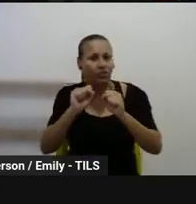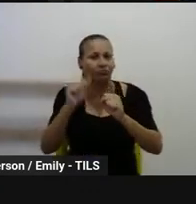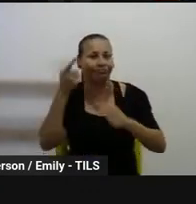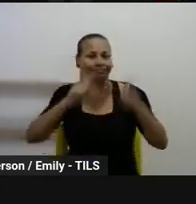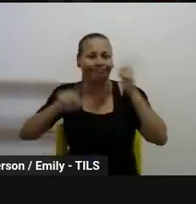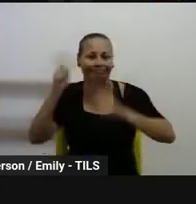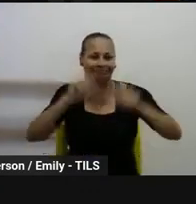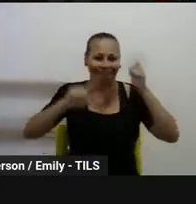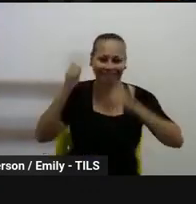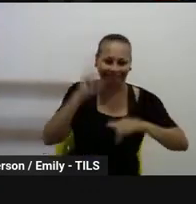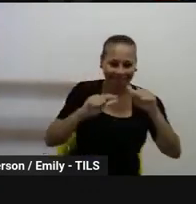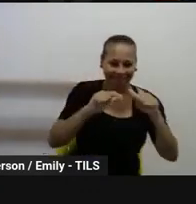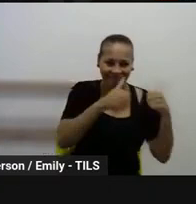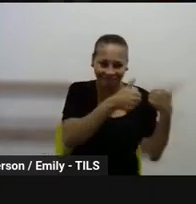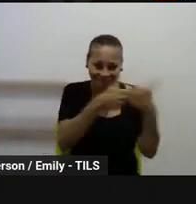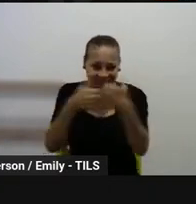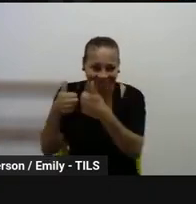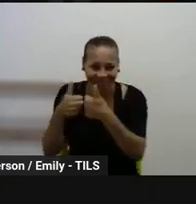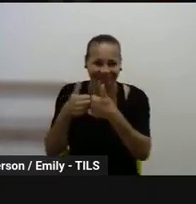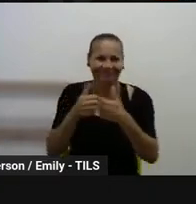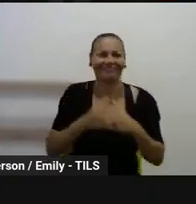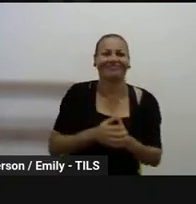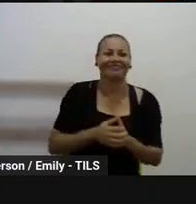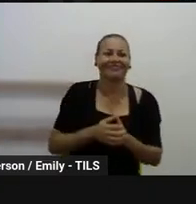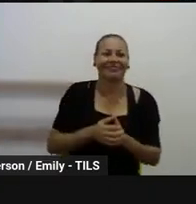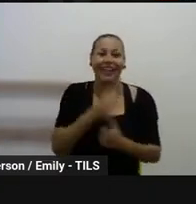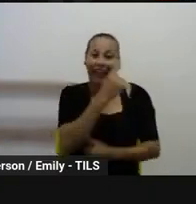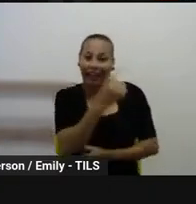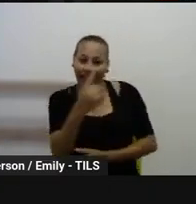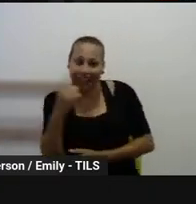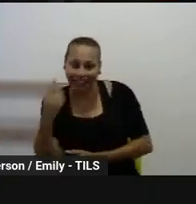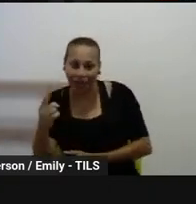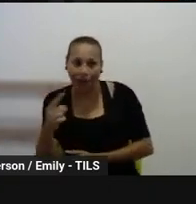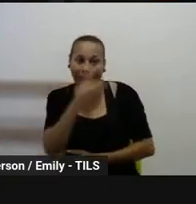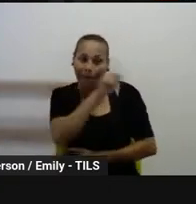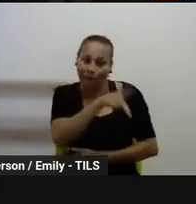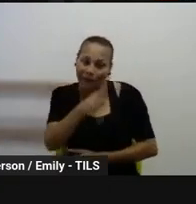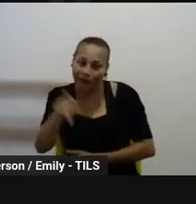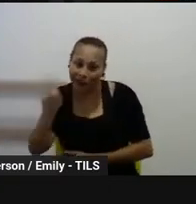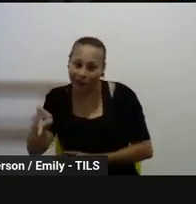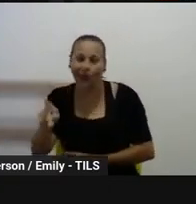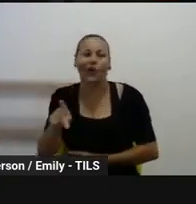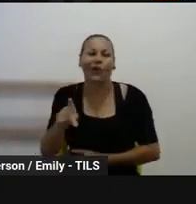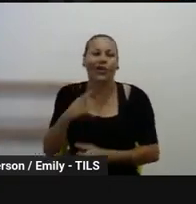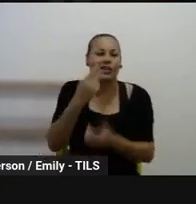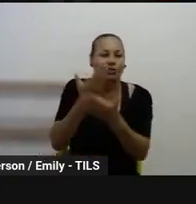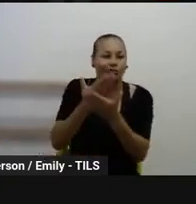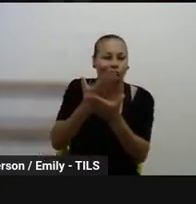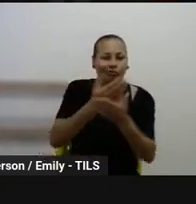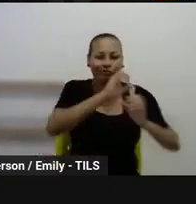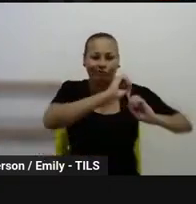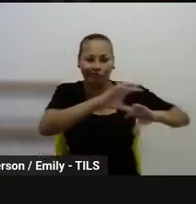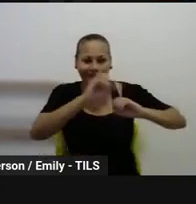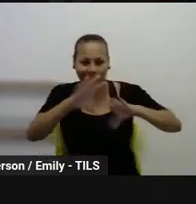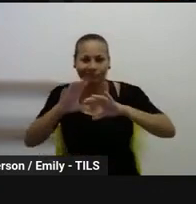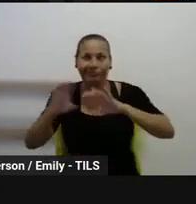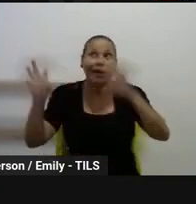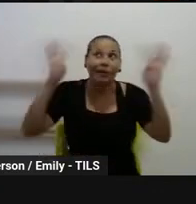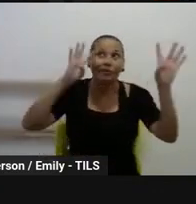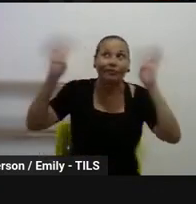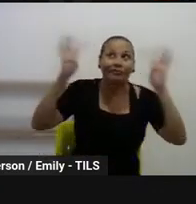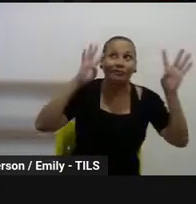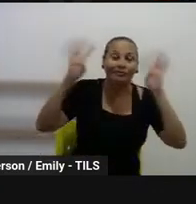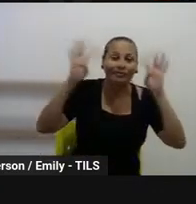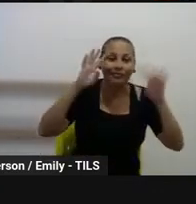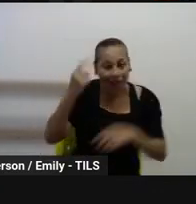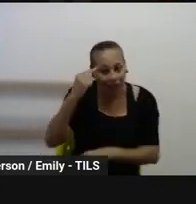acreditamos, né, que vocês, enquanto professores que estão atuando, muitas vezes têm mais ideias até e algo